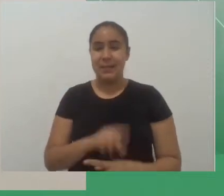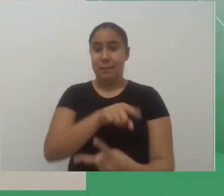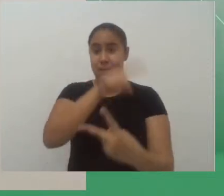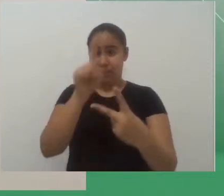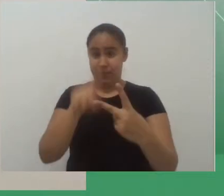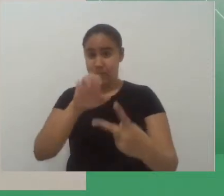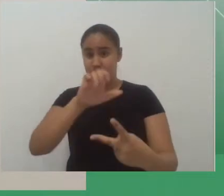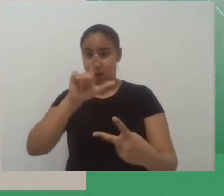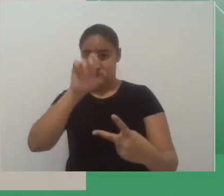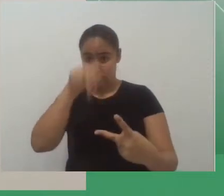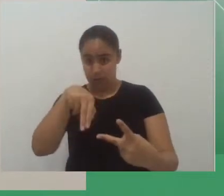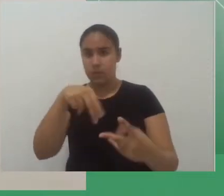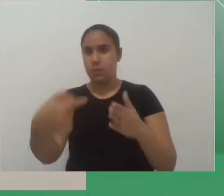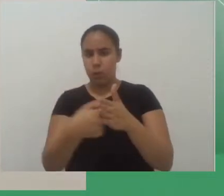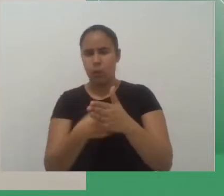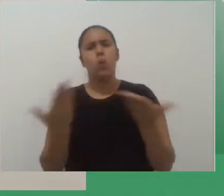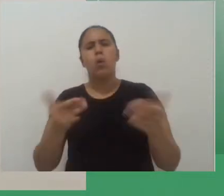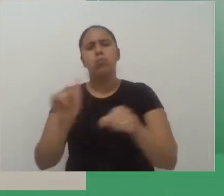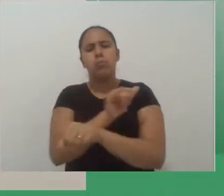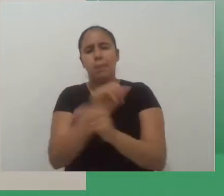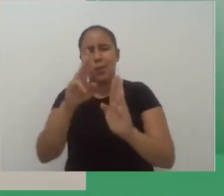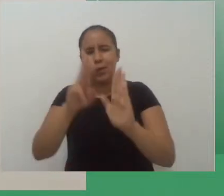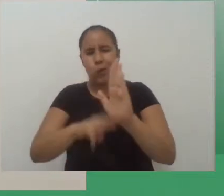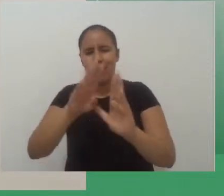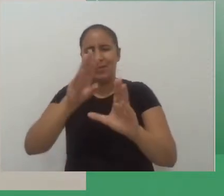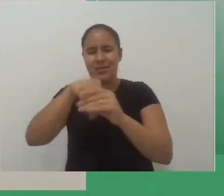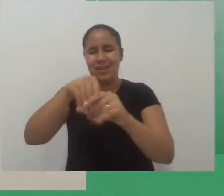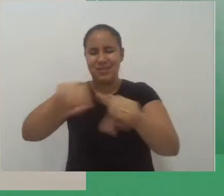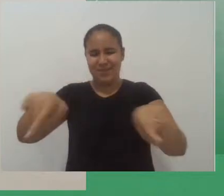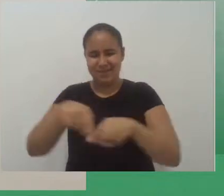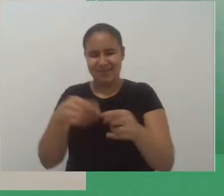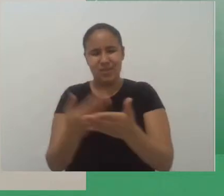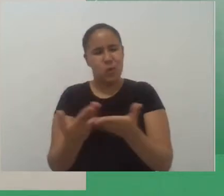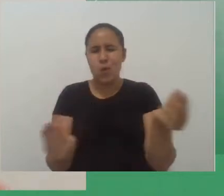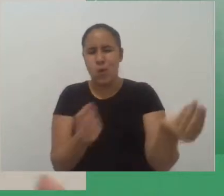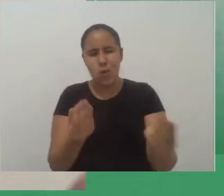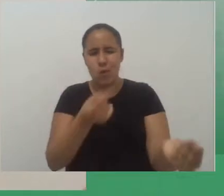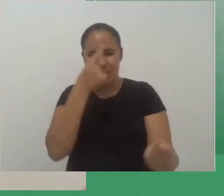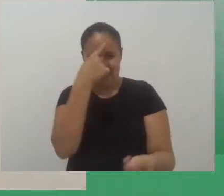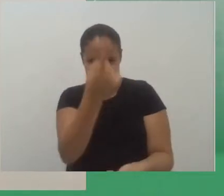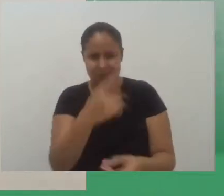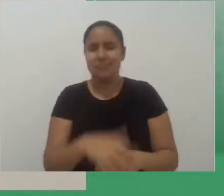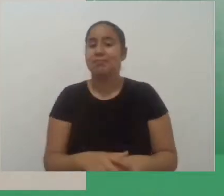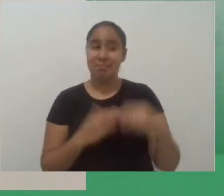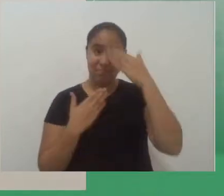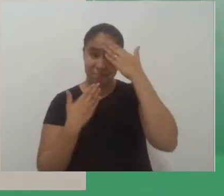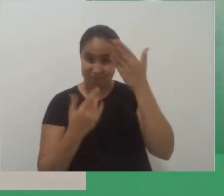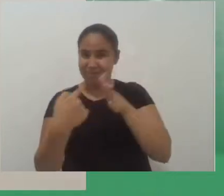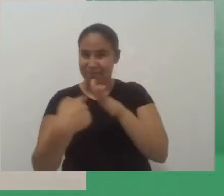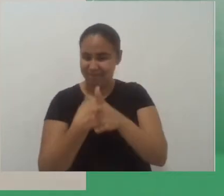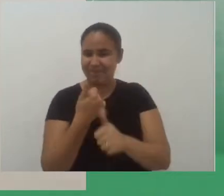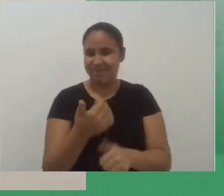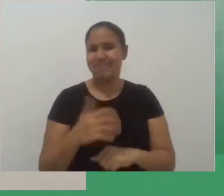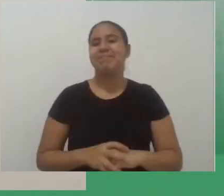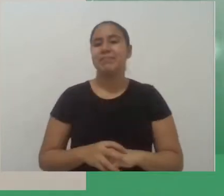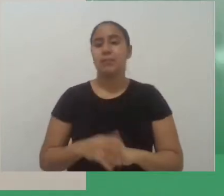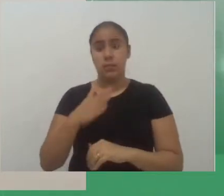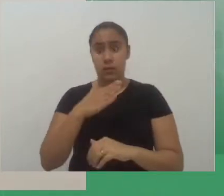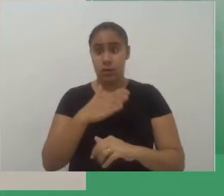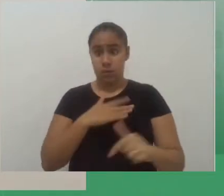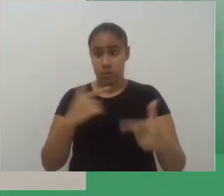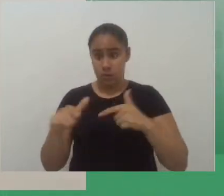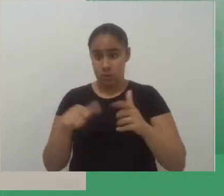metodologias para trabalhar em sala de aula obrigada Ellen pela pergunta então Ellen o meu trabalho